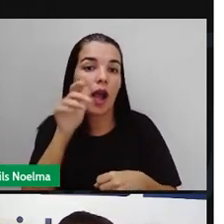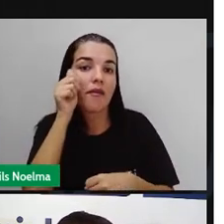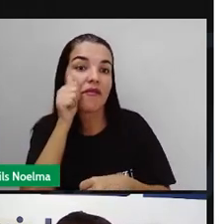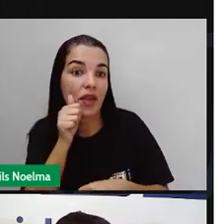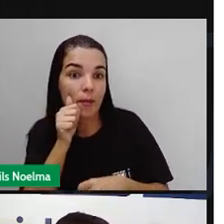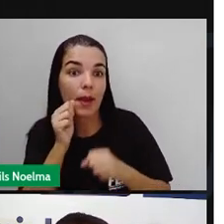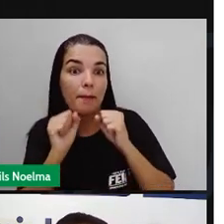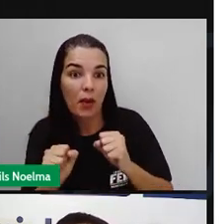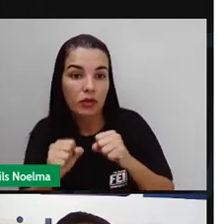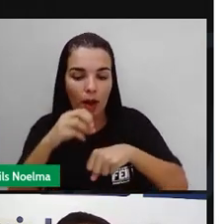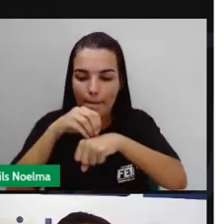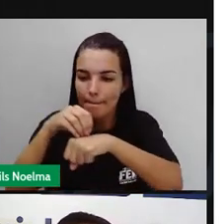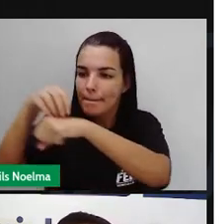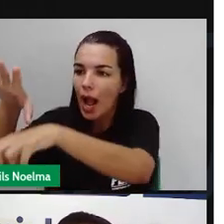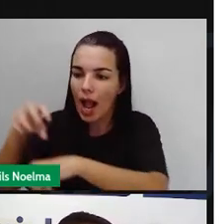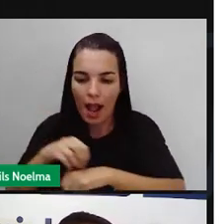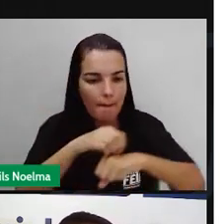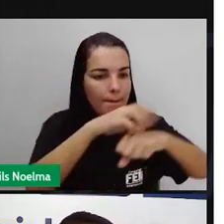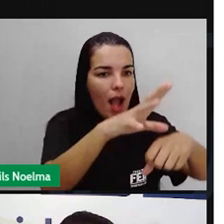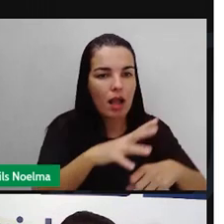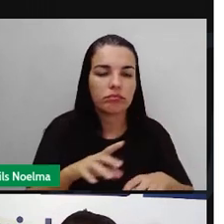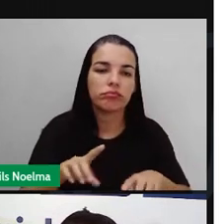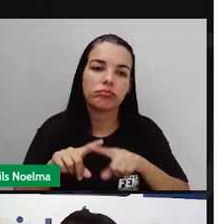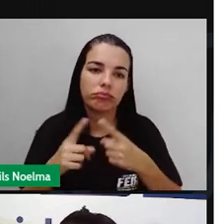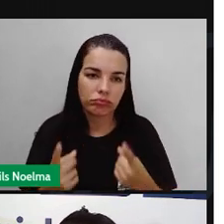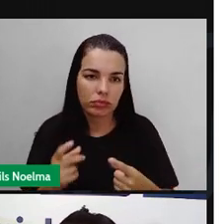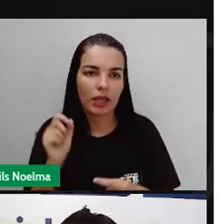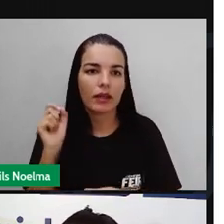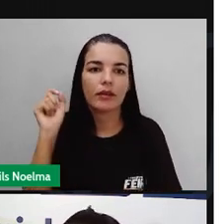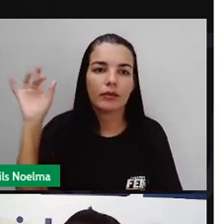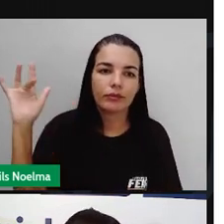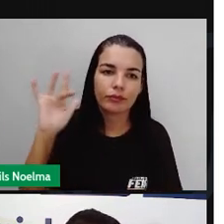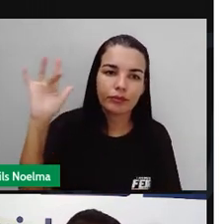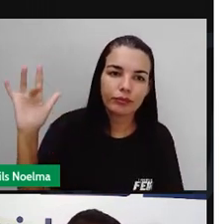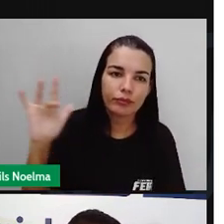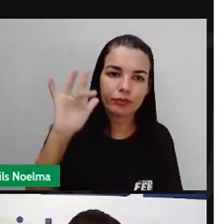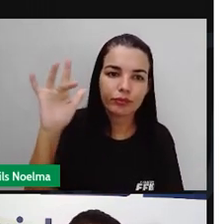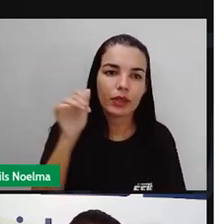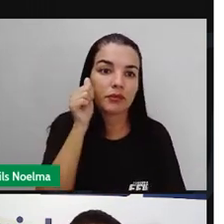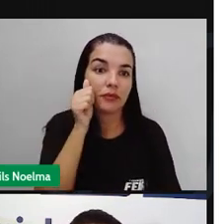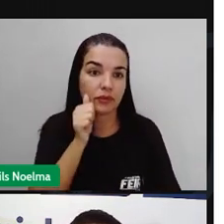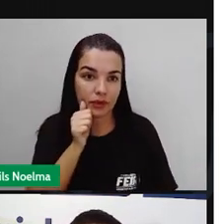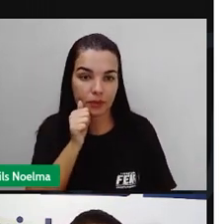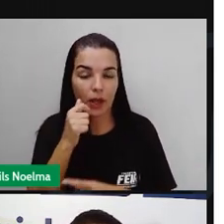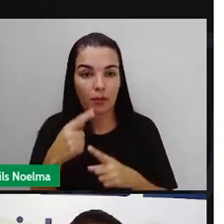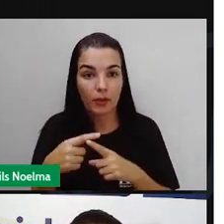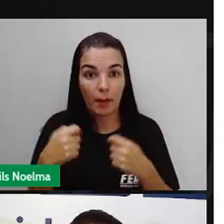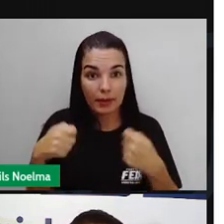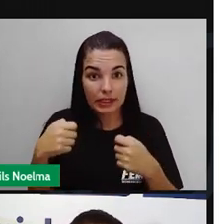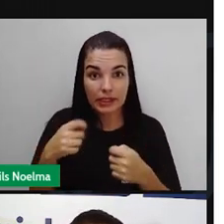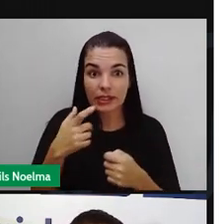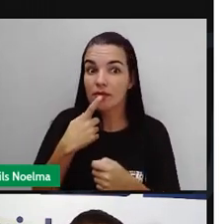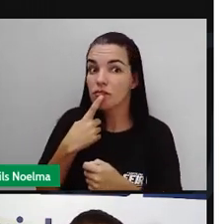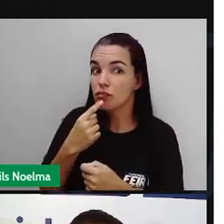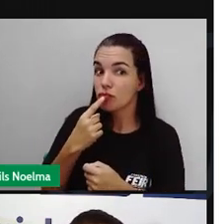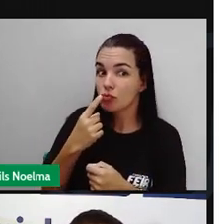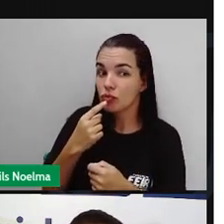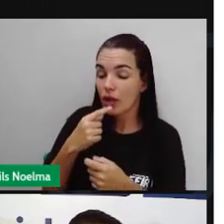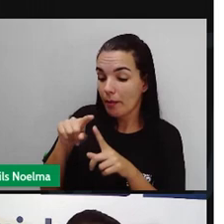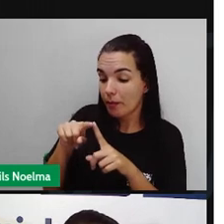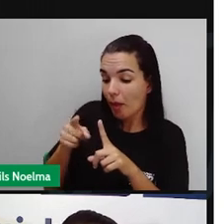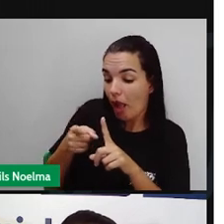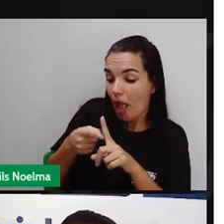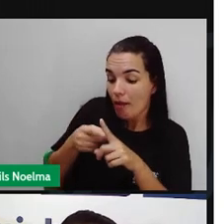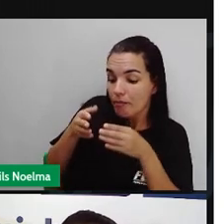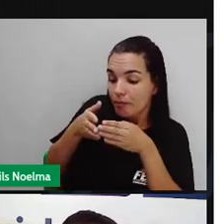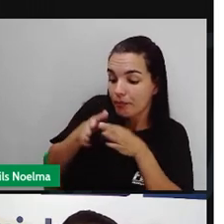quem transmite a doença seria aí somente a fêmea, né? Que necessita aí do sangue para amadurecer seus